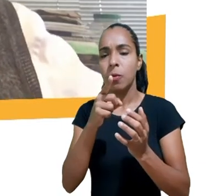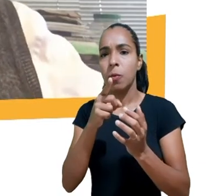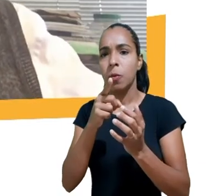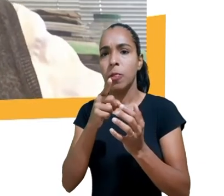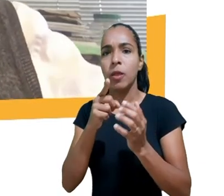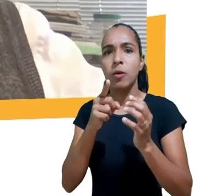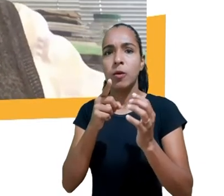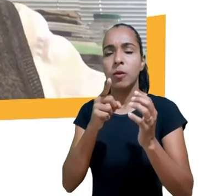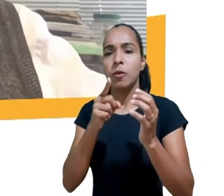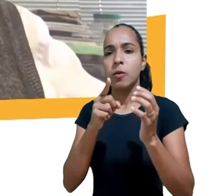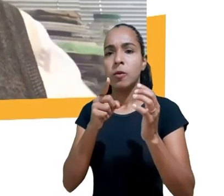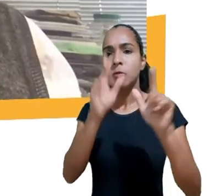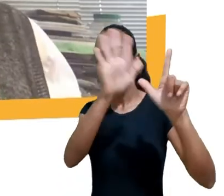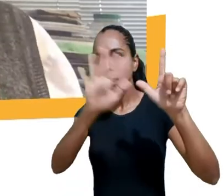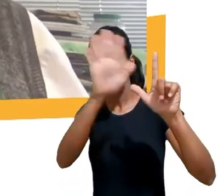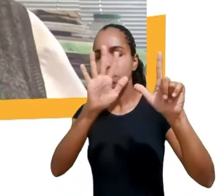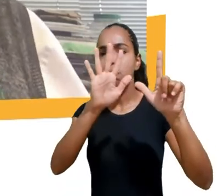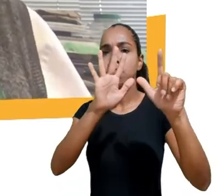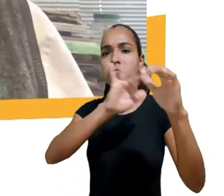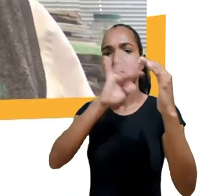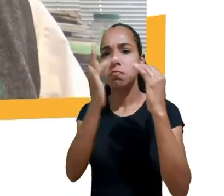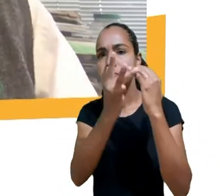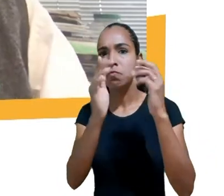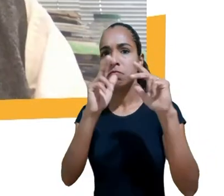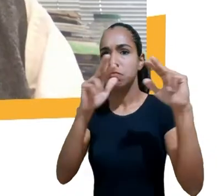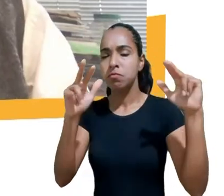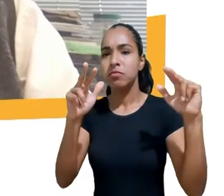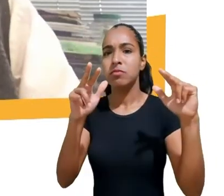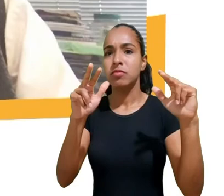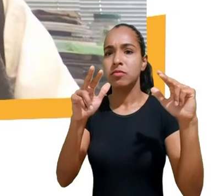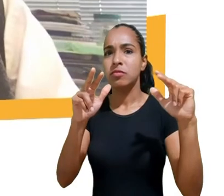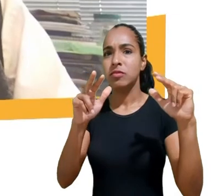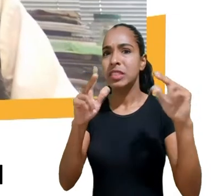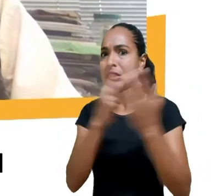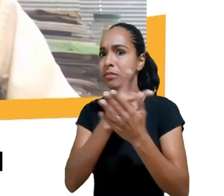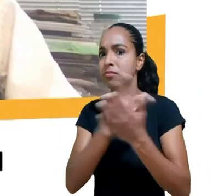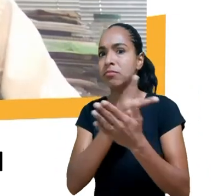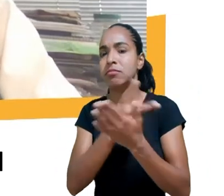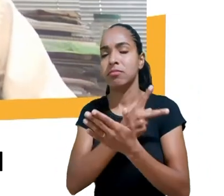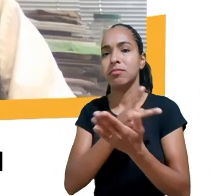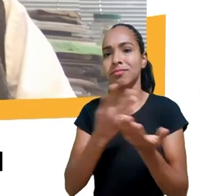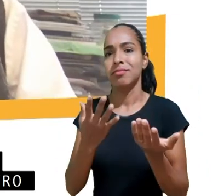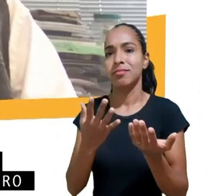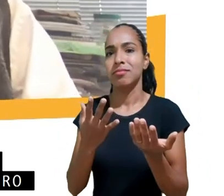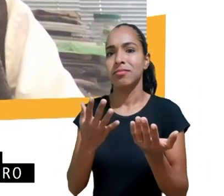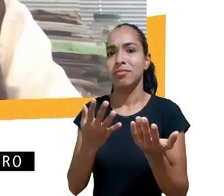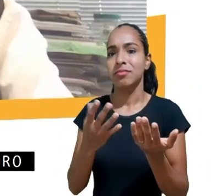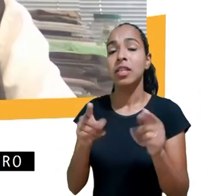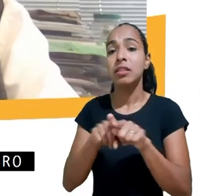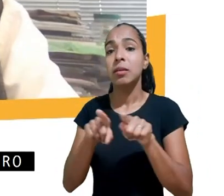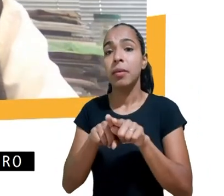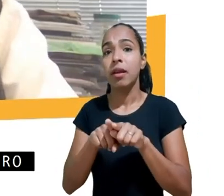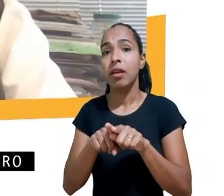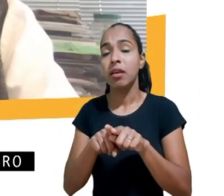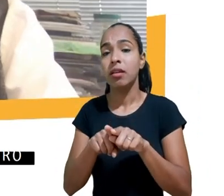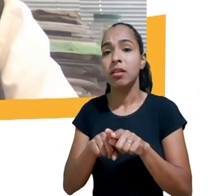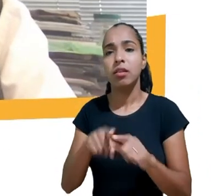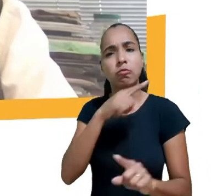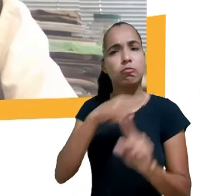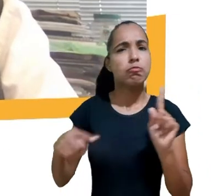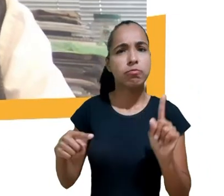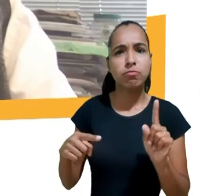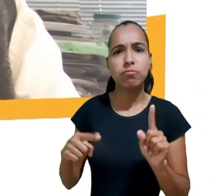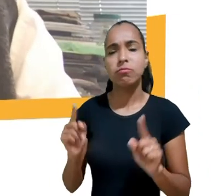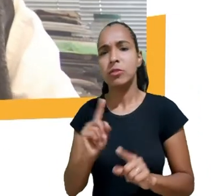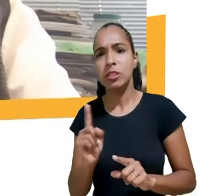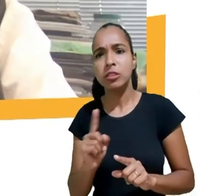e o que elas fazem com os indivíduos e por outro lado não cedemos a tentação simples de dizer não a melhor forma de conseguir um controle